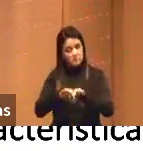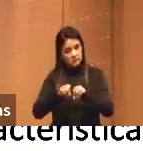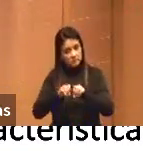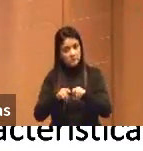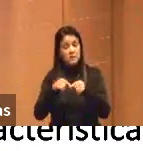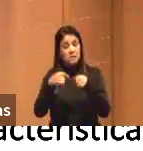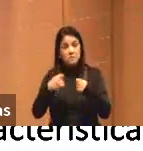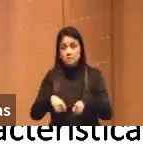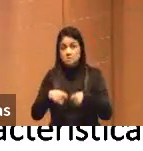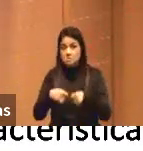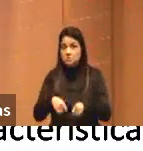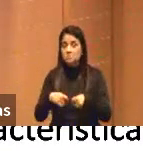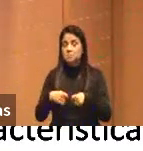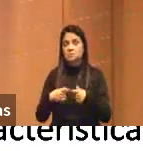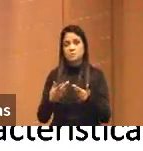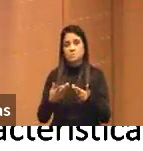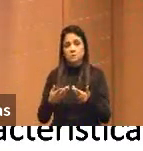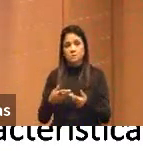sendo